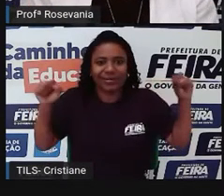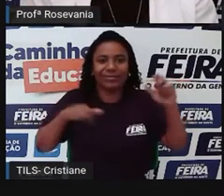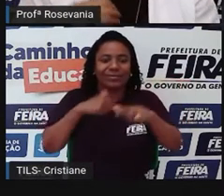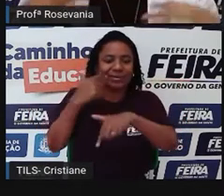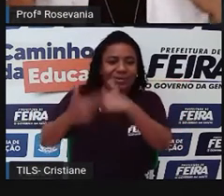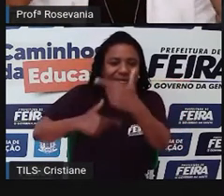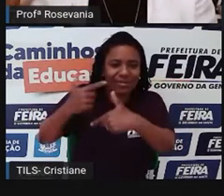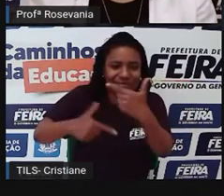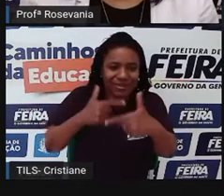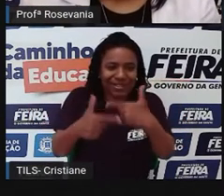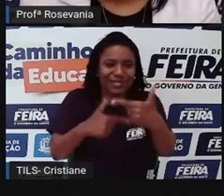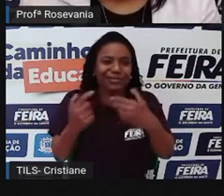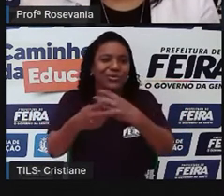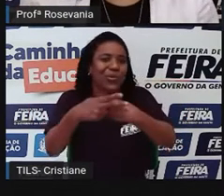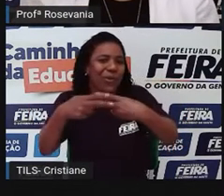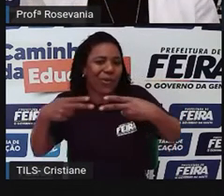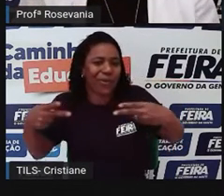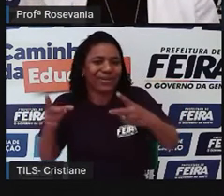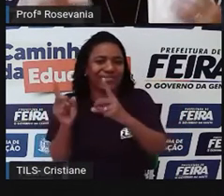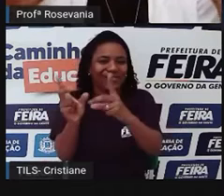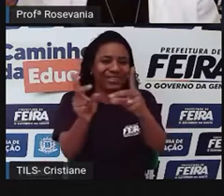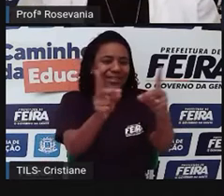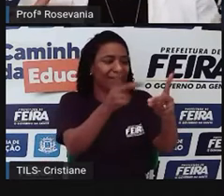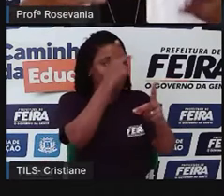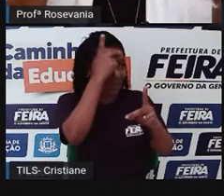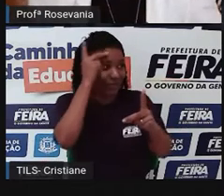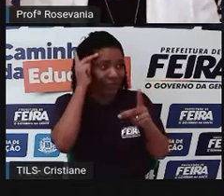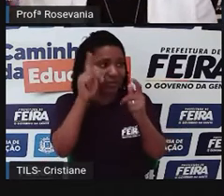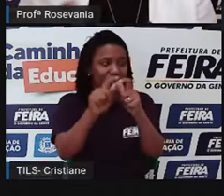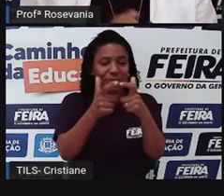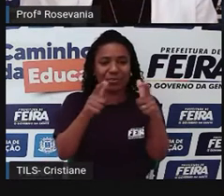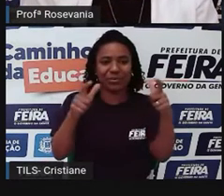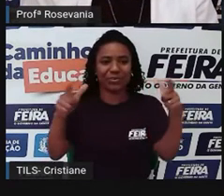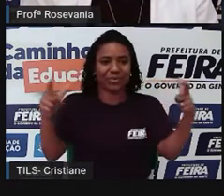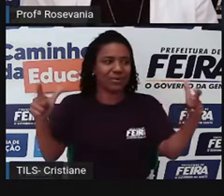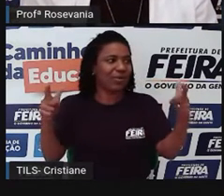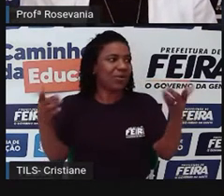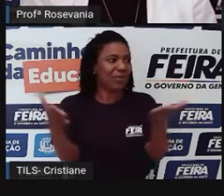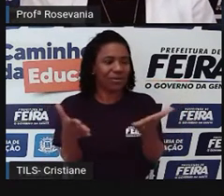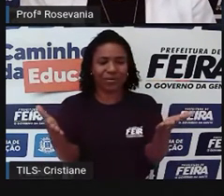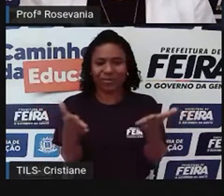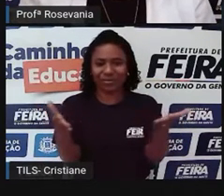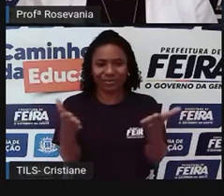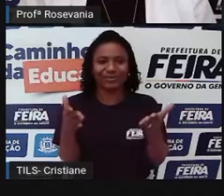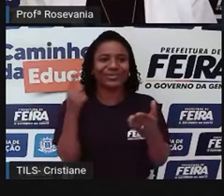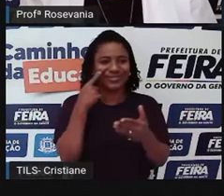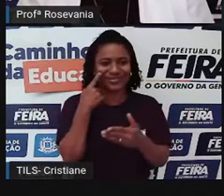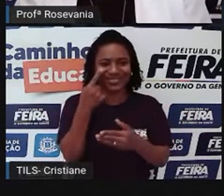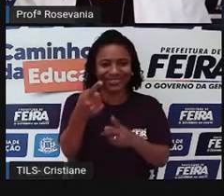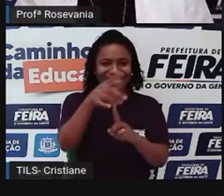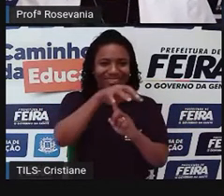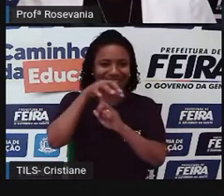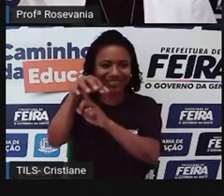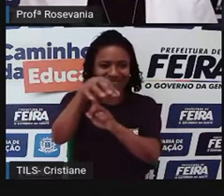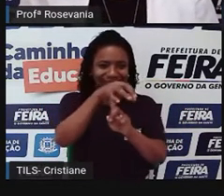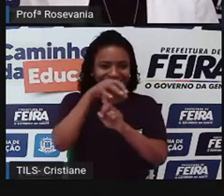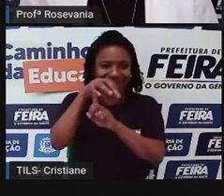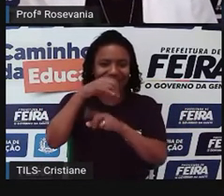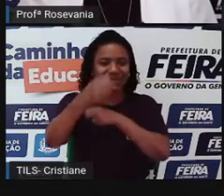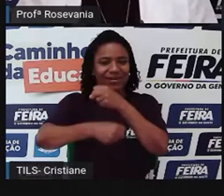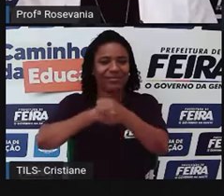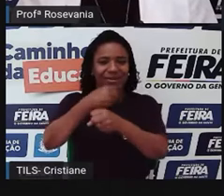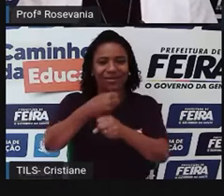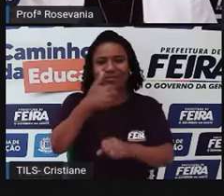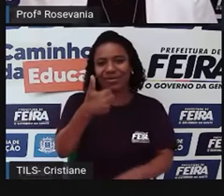novos produtos, aumentando o número de pessoas, e gerou essa feira que vocês estão vendo aí. E em 1977,